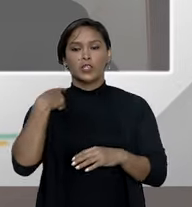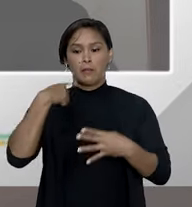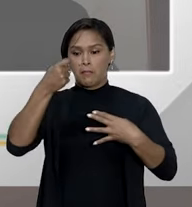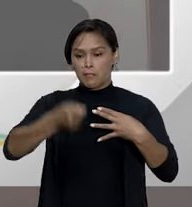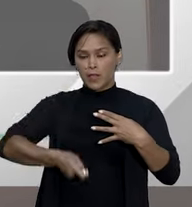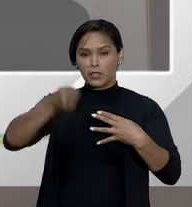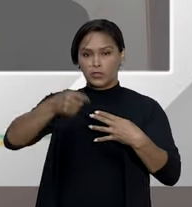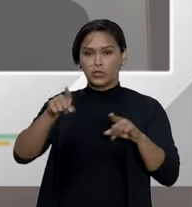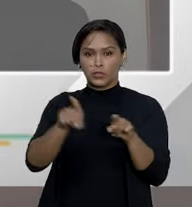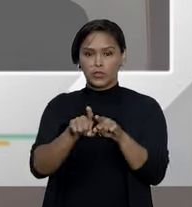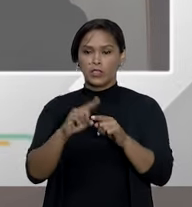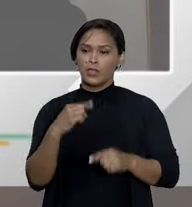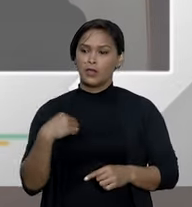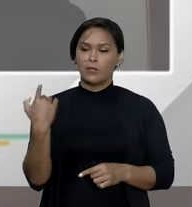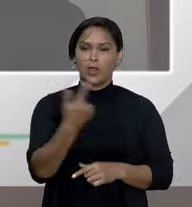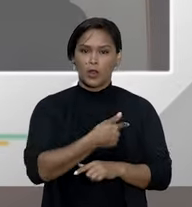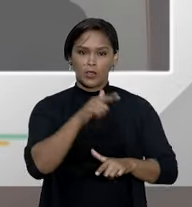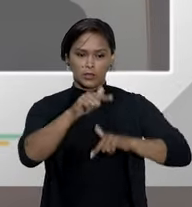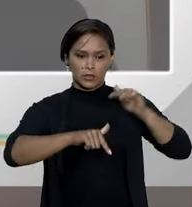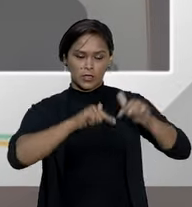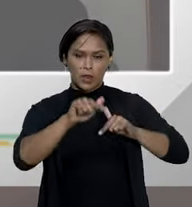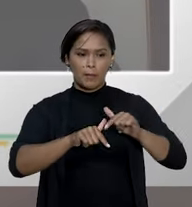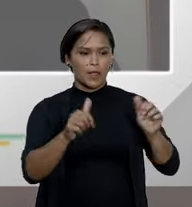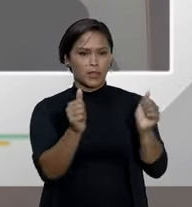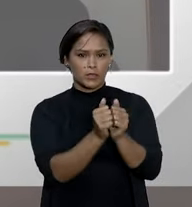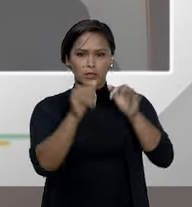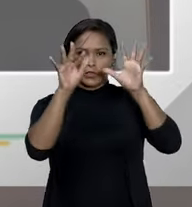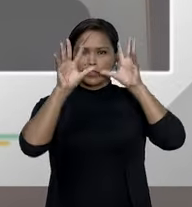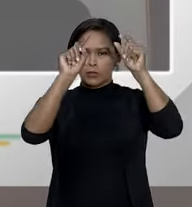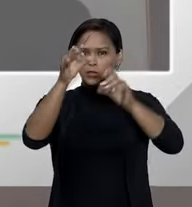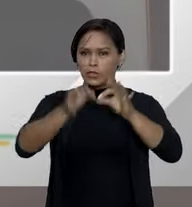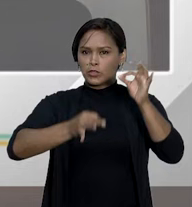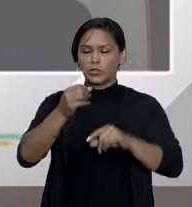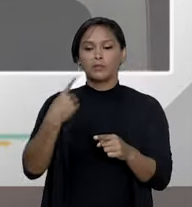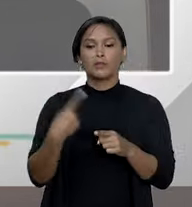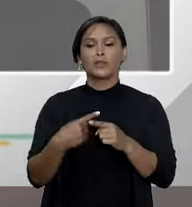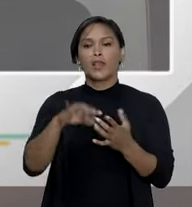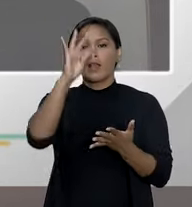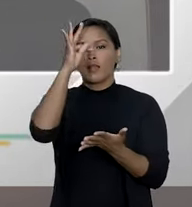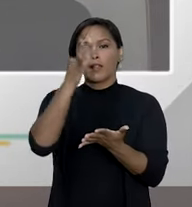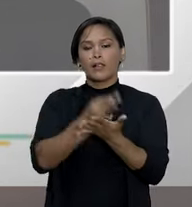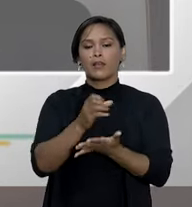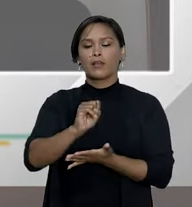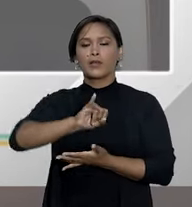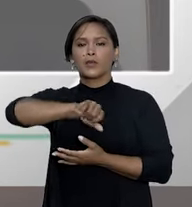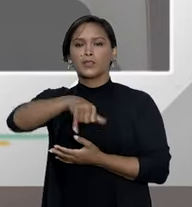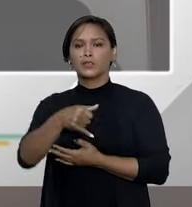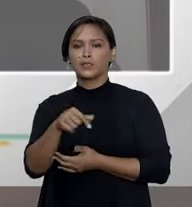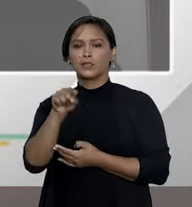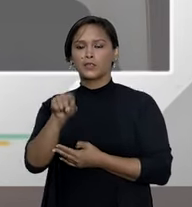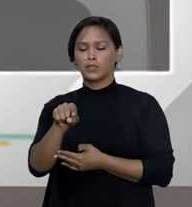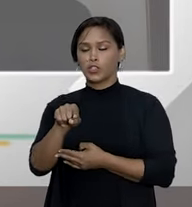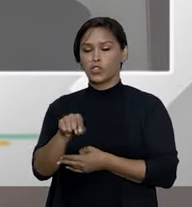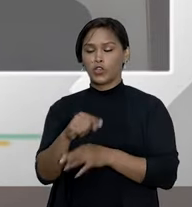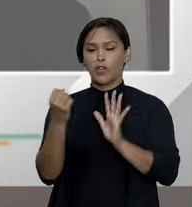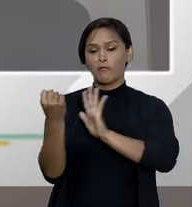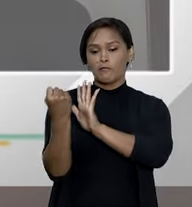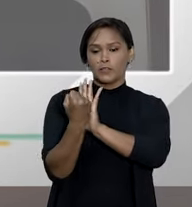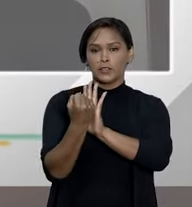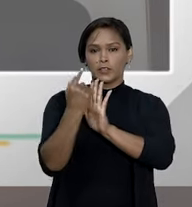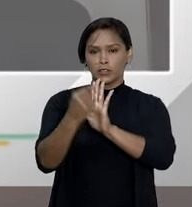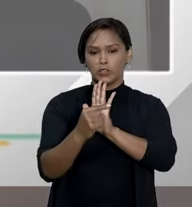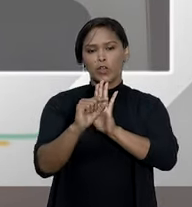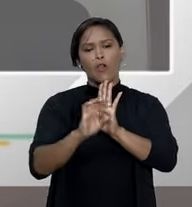jurídica para nós que estamos trabalhando nos tribunais de justiça, porque aquela tese que o STJ fixou